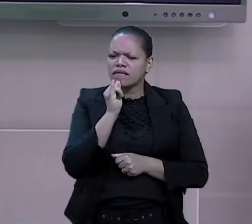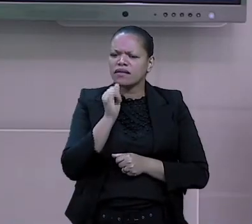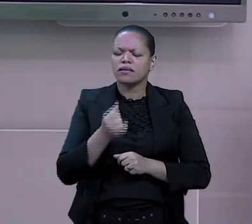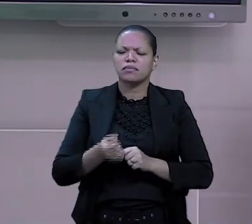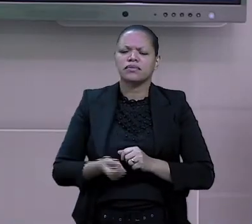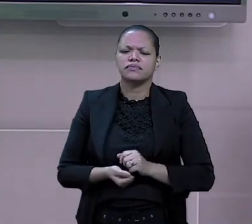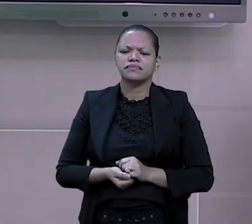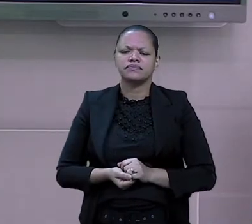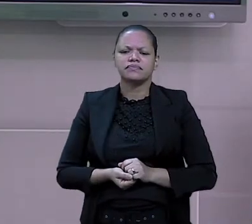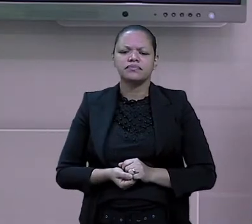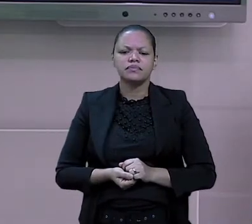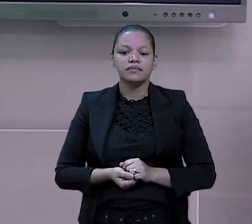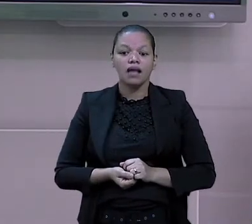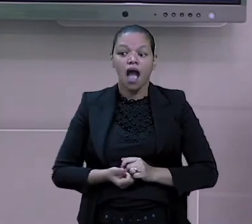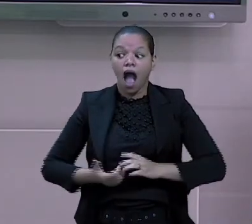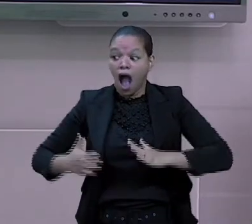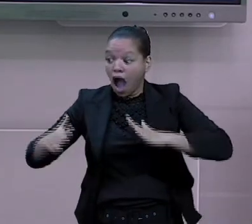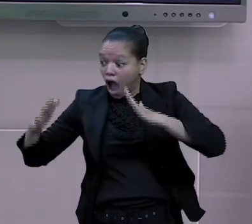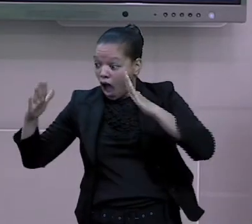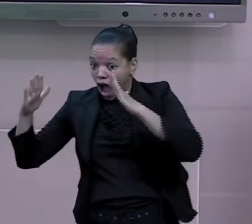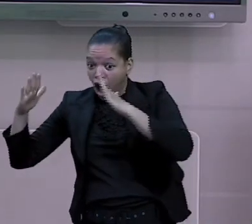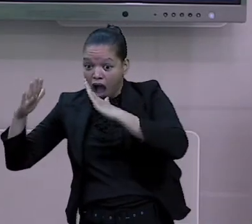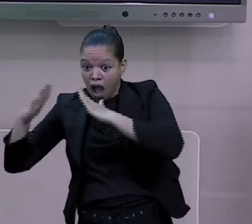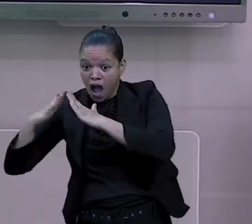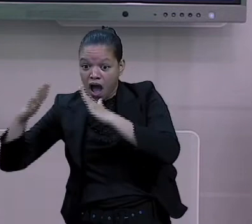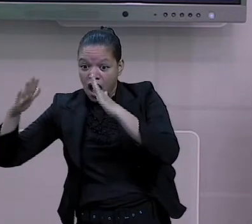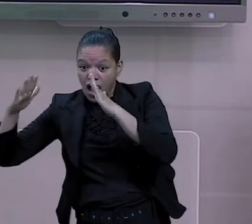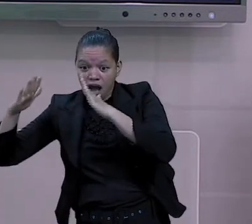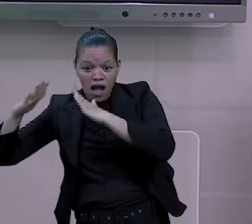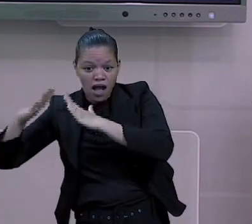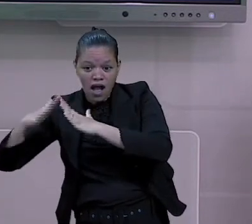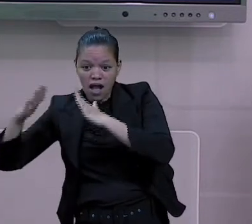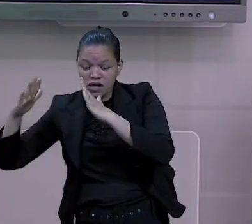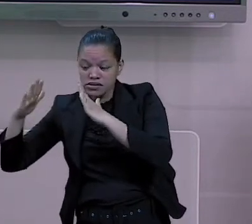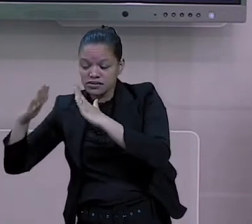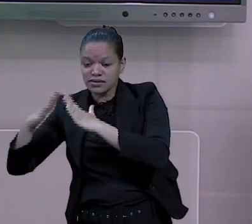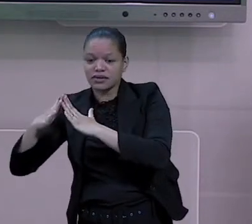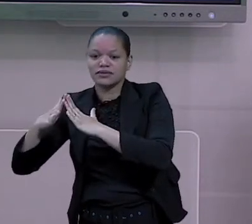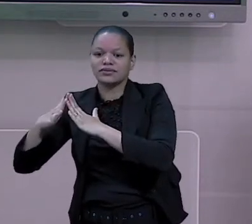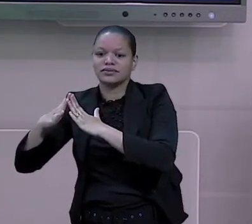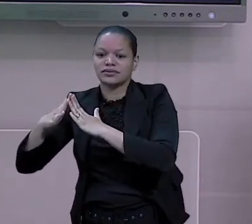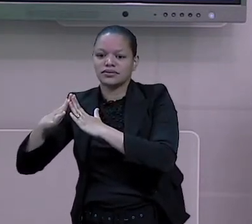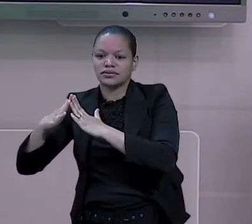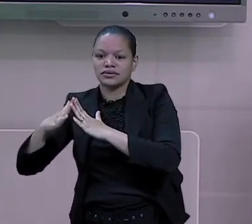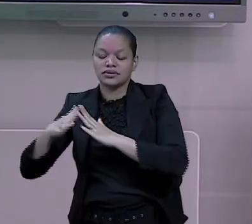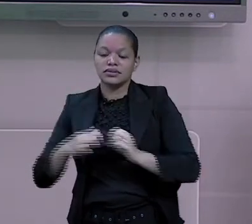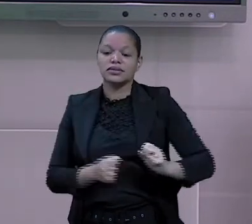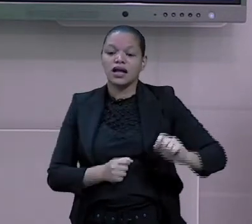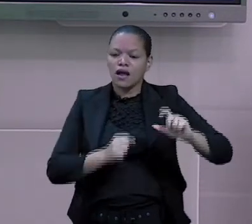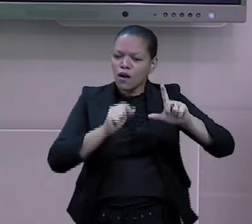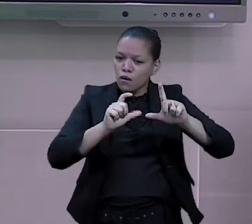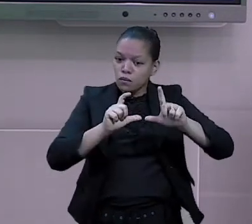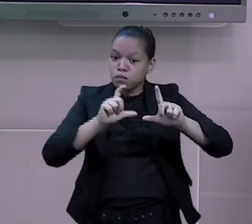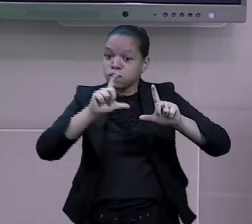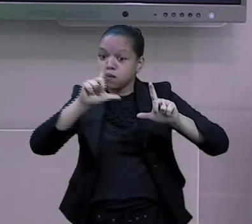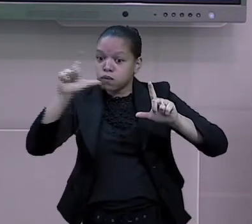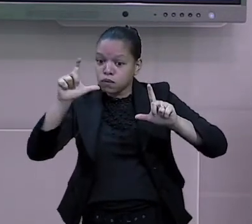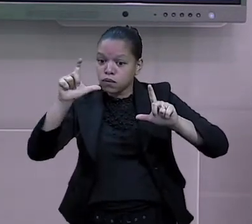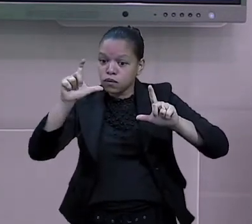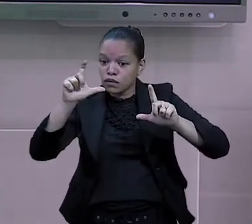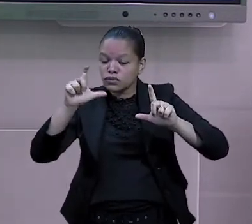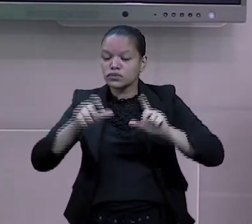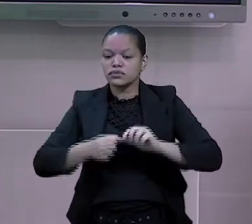casa muito grande, então nós temos o grau aumentativo. Como eu chamo essa casa?